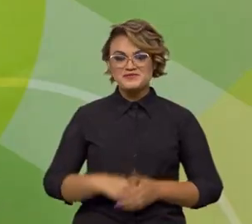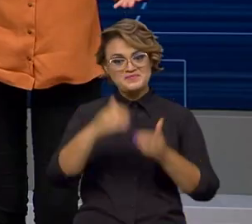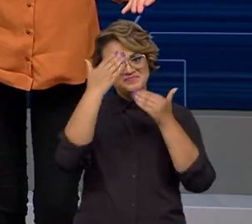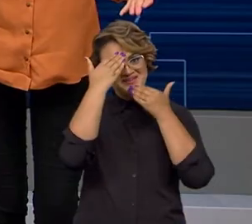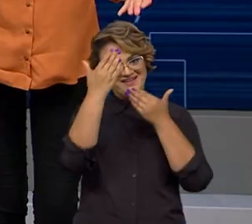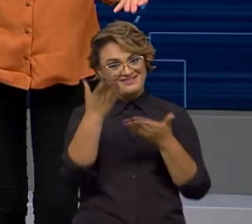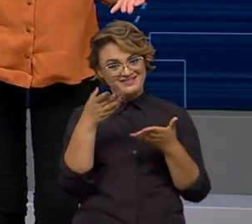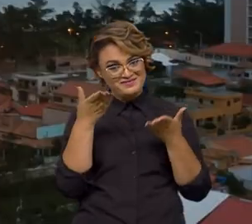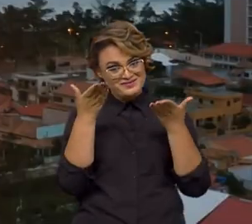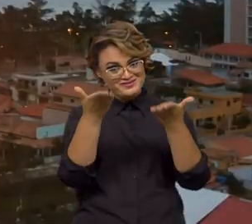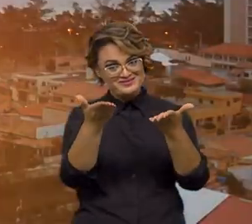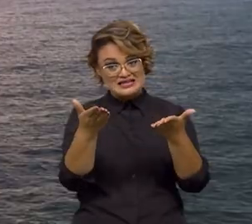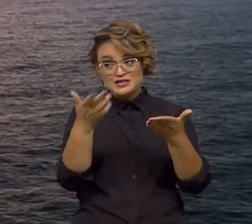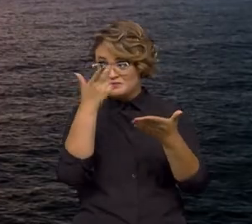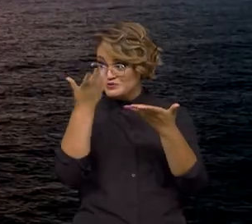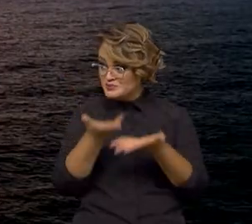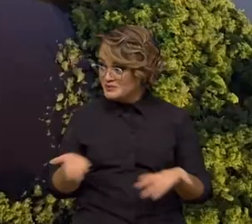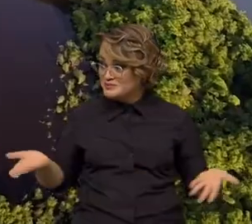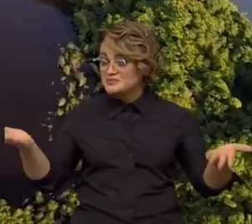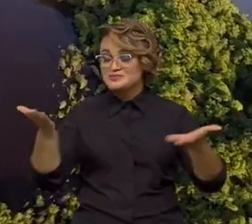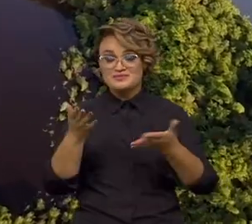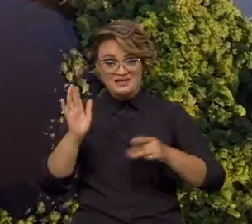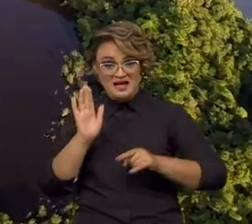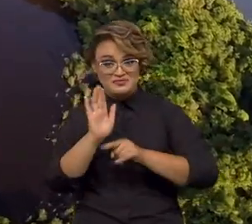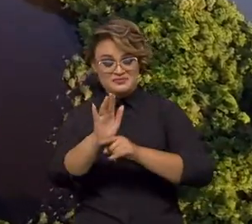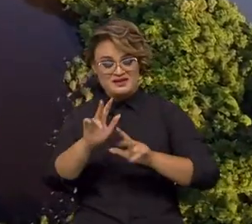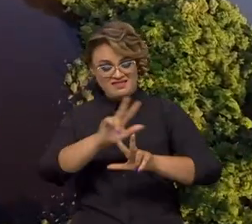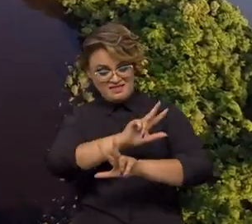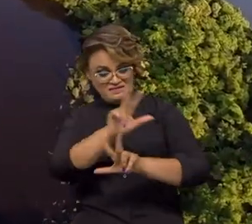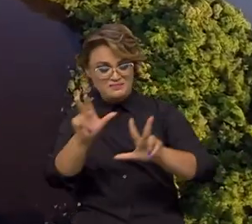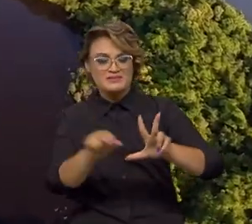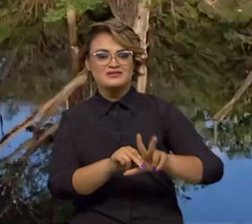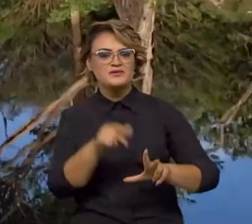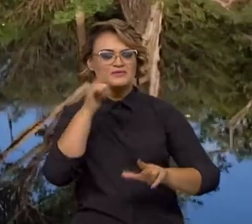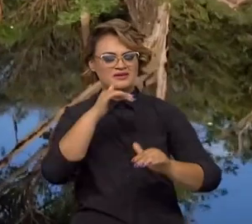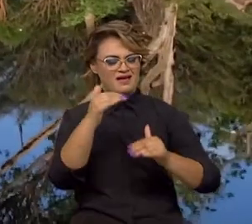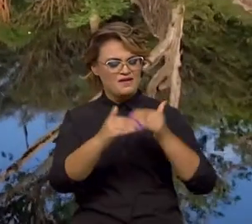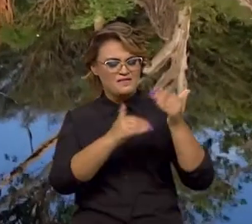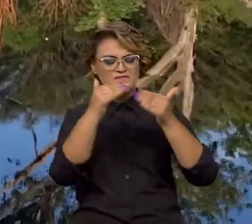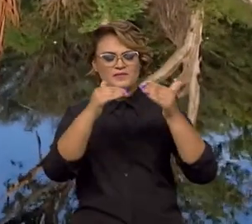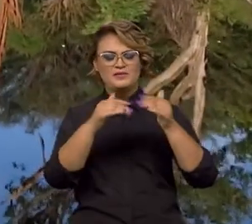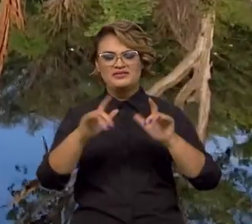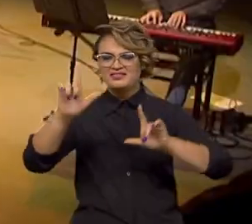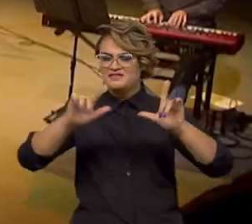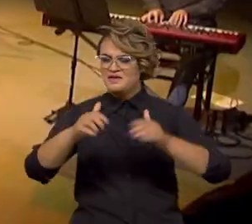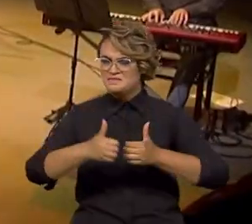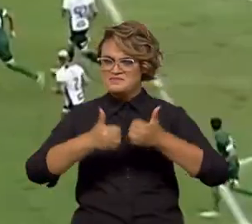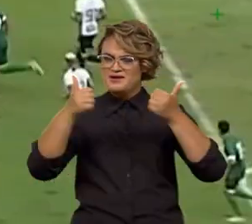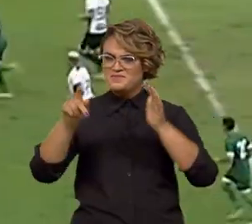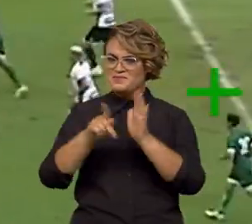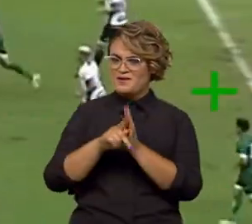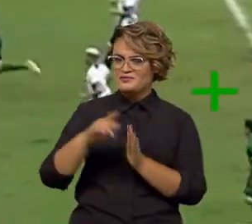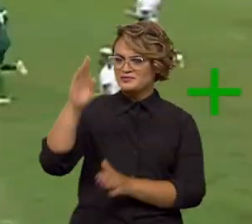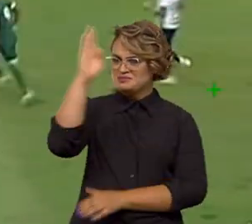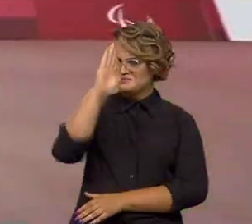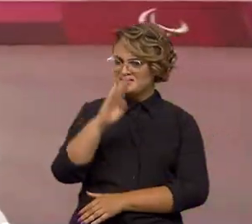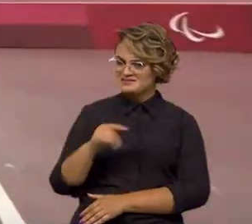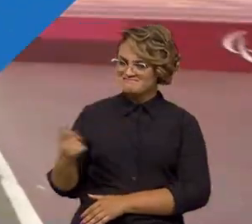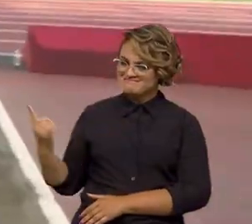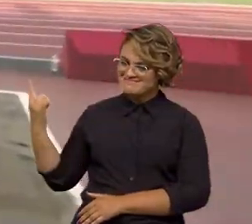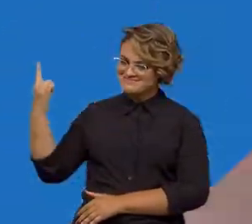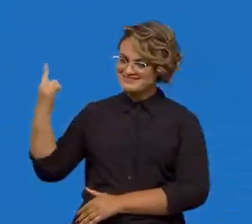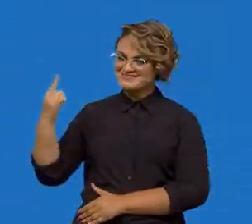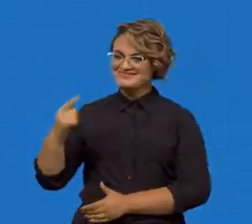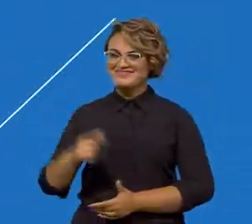Obrigada a você e a todos que fazem da TV Brasil uma das maiores e melhores emissoras do